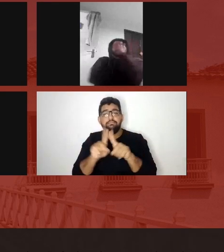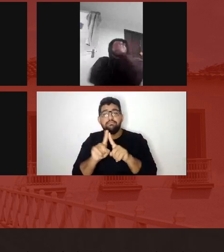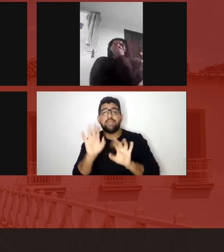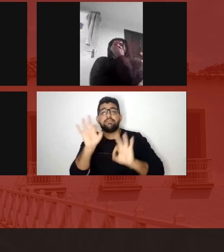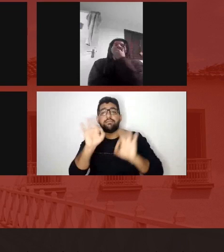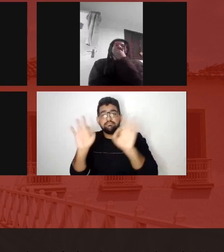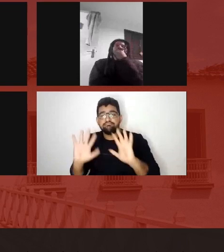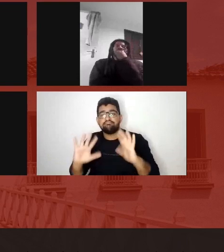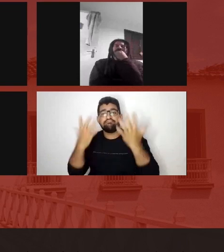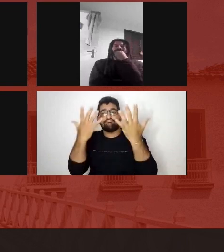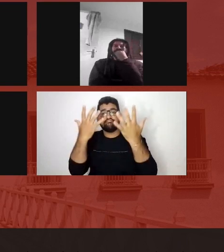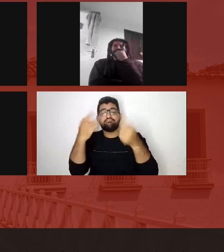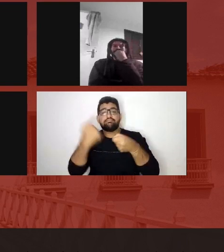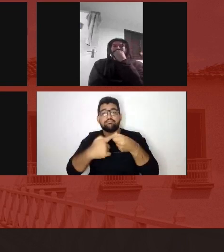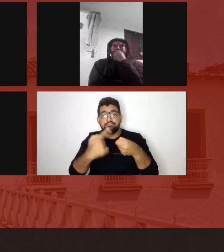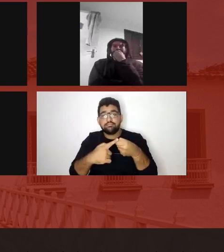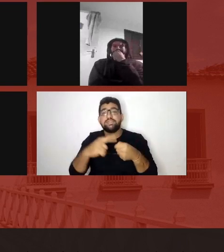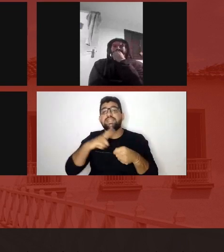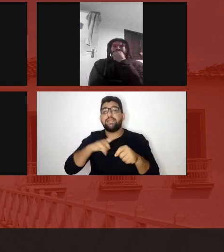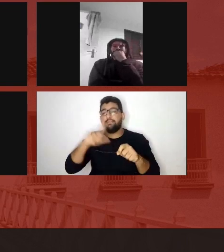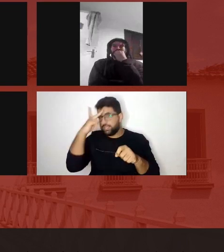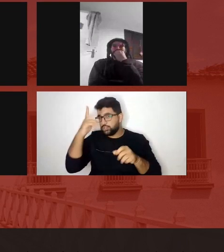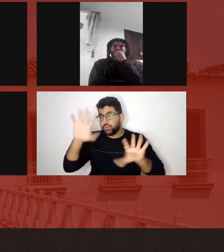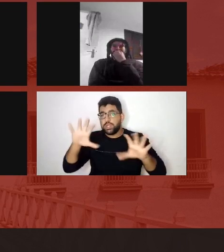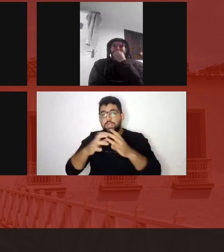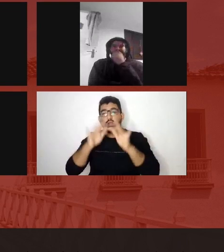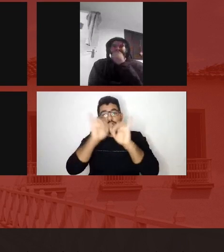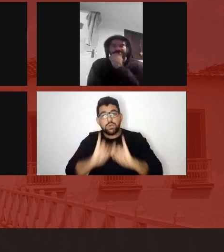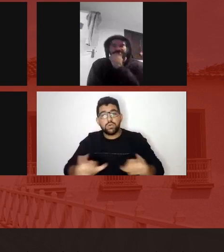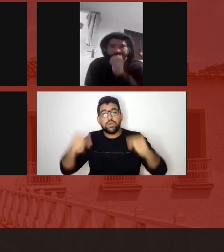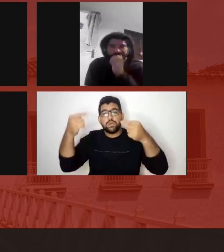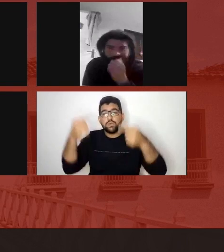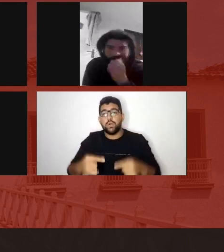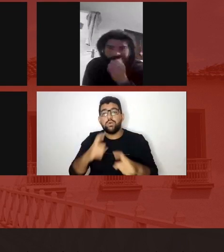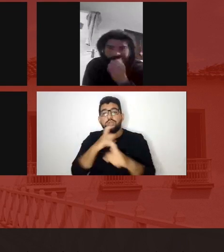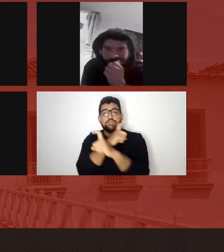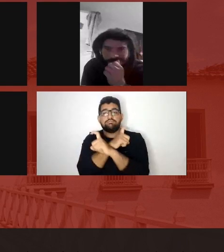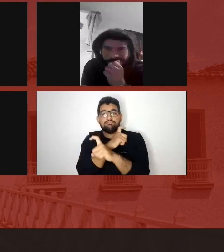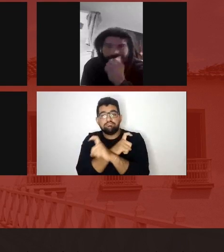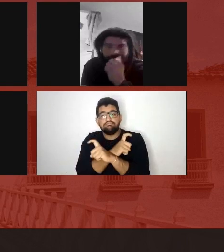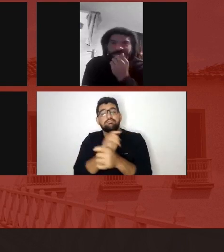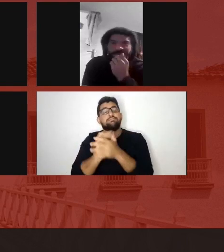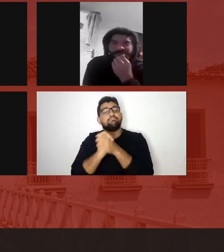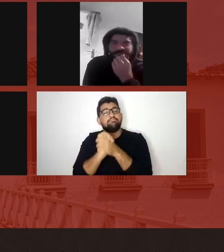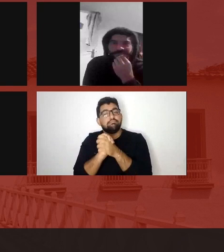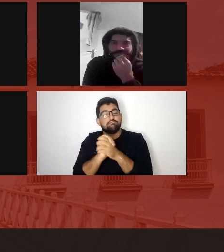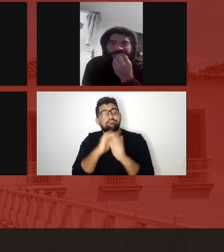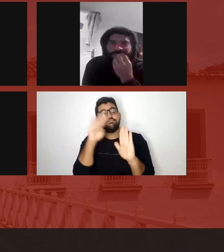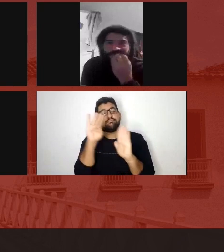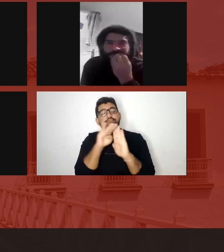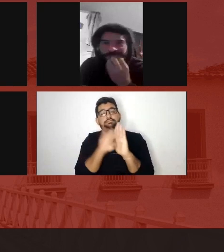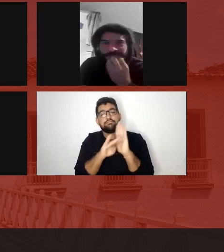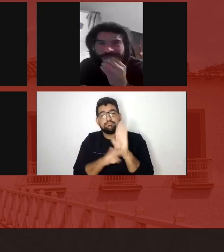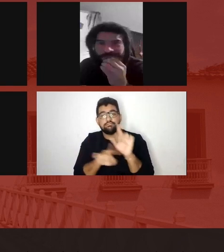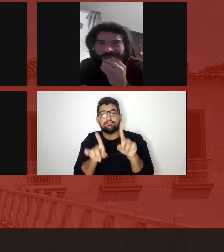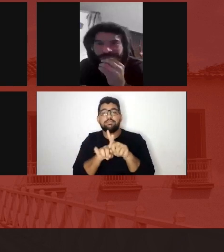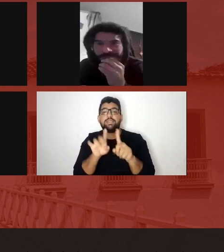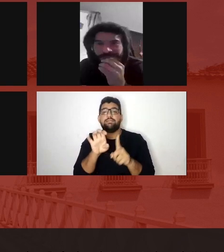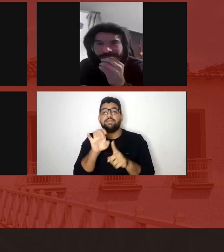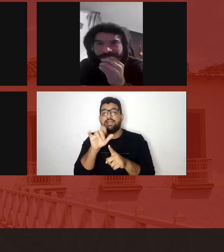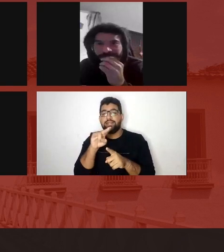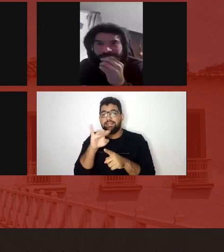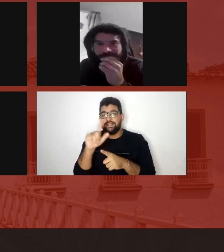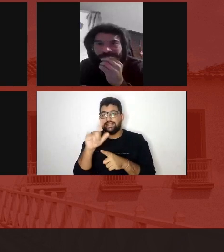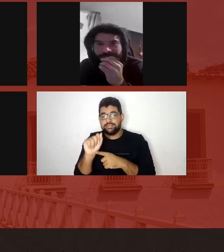campanha Contos Agrotóxicos, aqui da Cidade de Goiás, que parabeniza a programação, a própria Elenisa, parabenizando aqui,